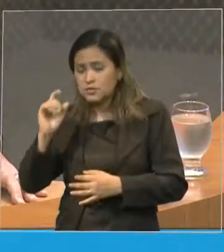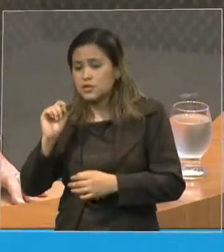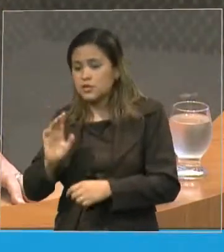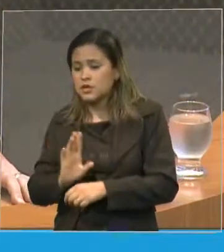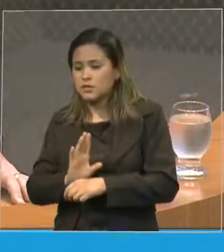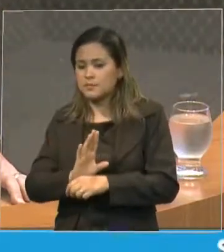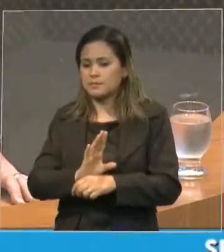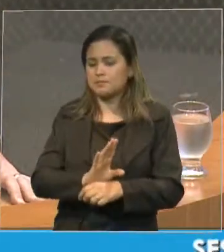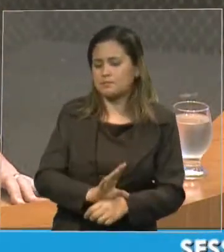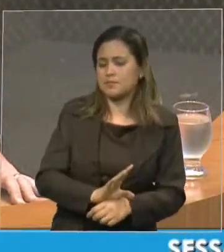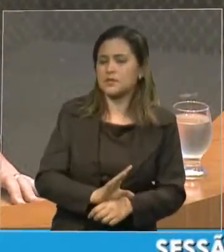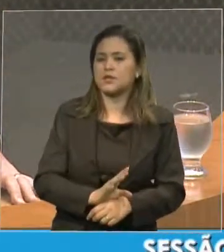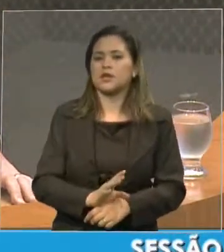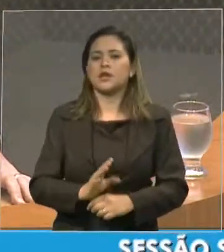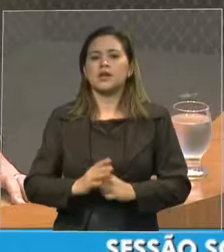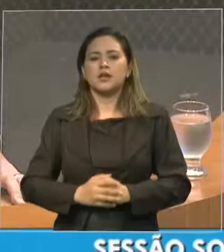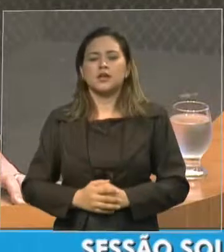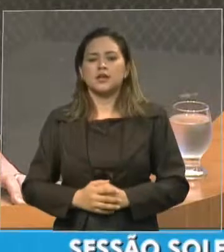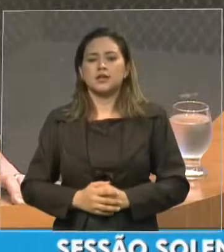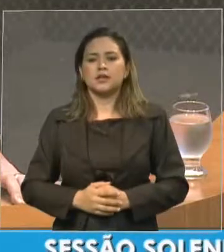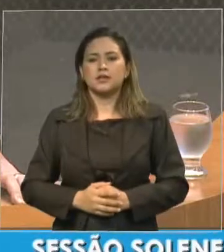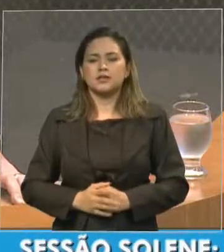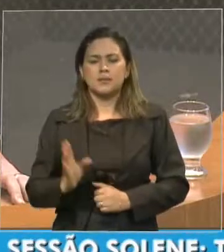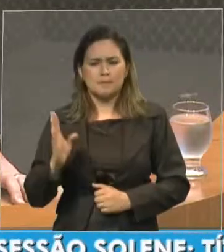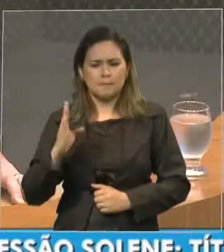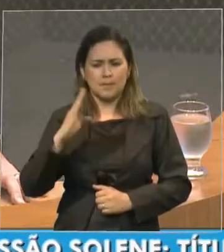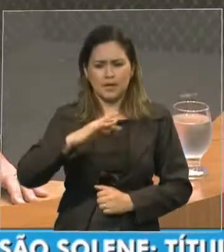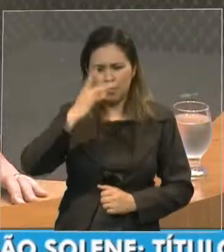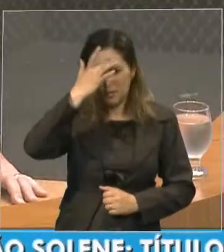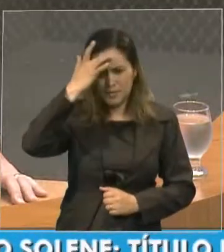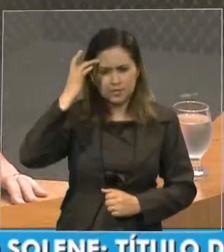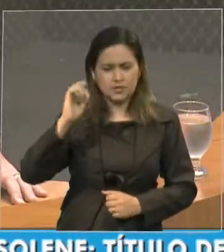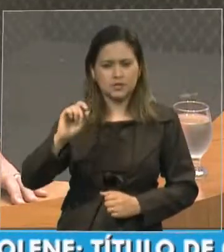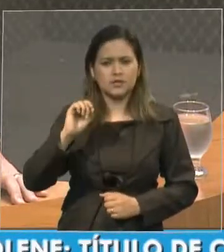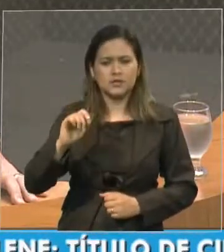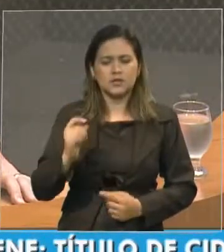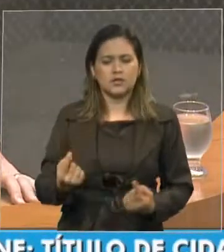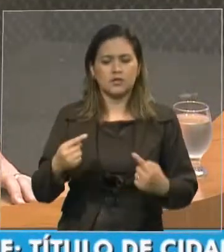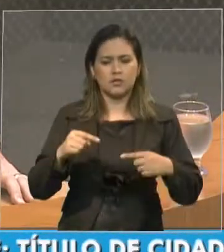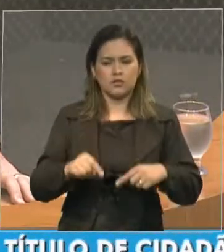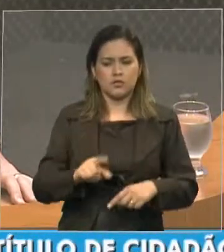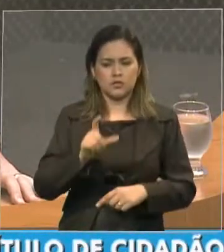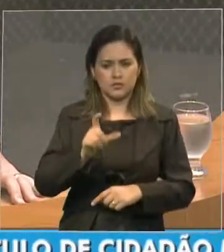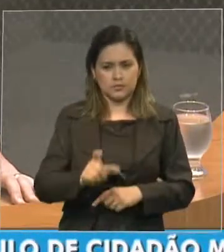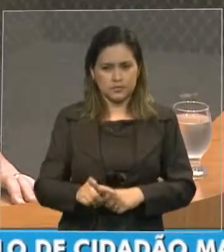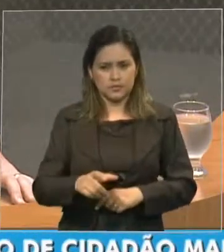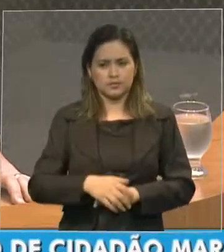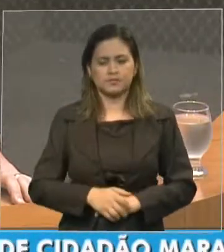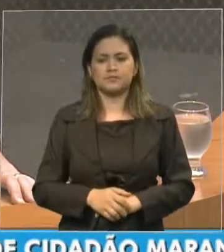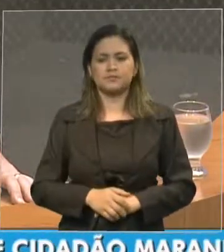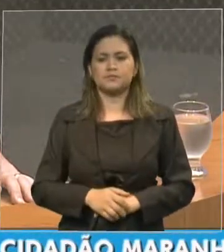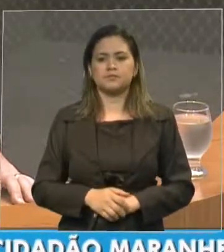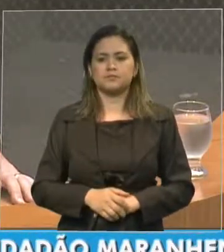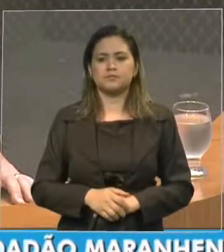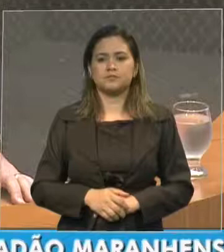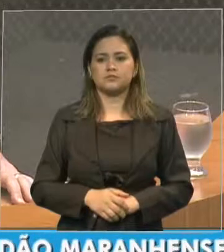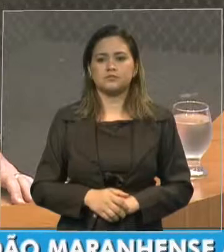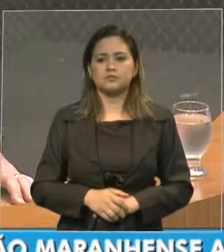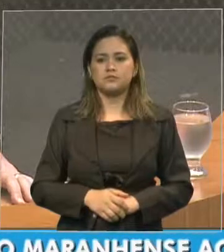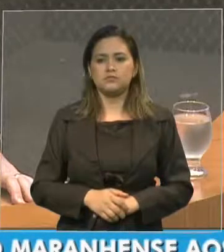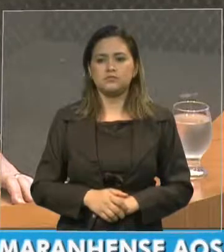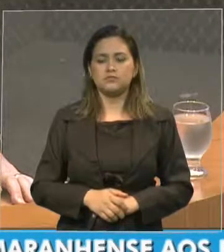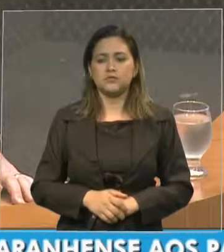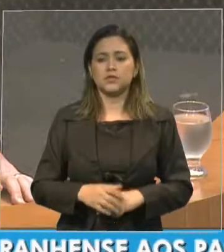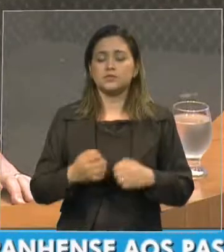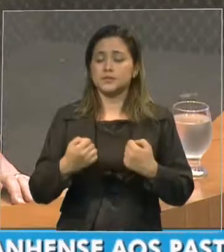amaldiçoarei os que te amaldiçoarem. Então, o pressuposto para alguém ser abençoado, é amar, é